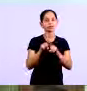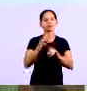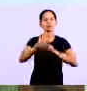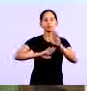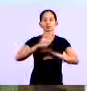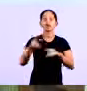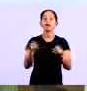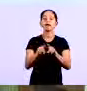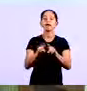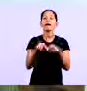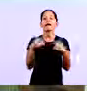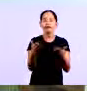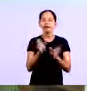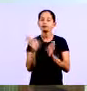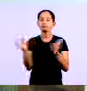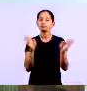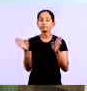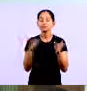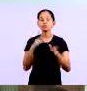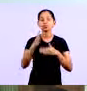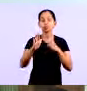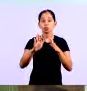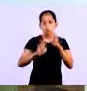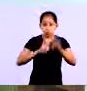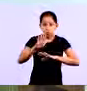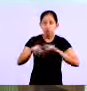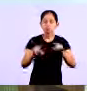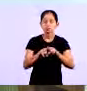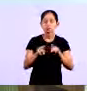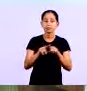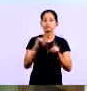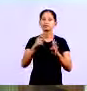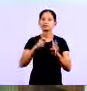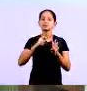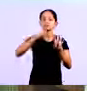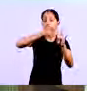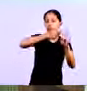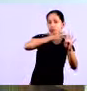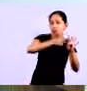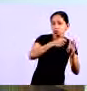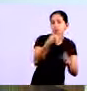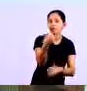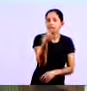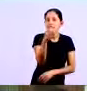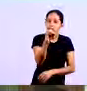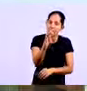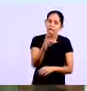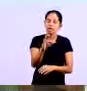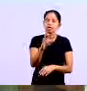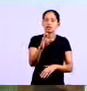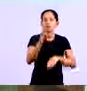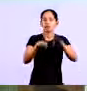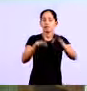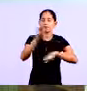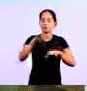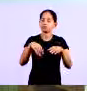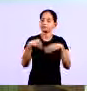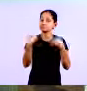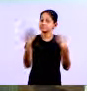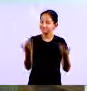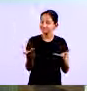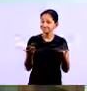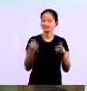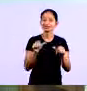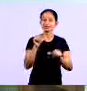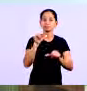pode se tornar prejuízo e outro detalhe quando você alarga o seu prazo mesmo que você faça antecipações periódicas você está mod